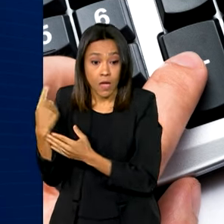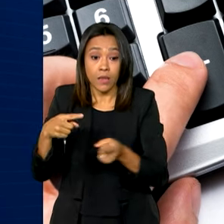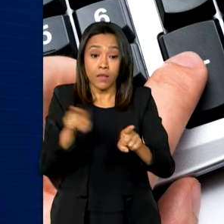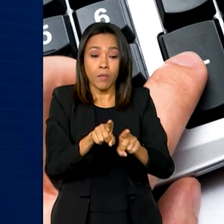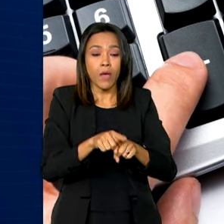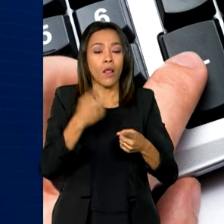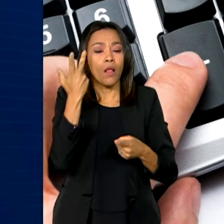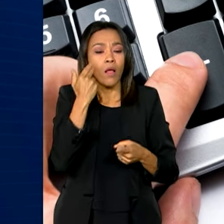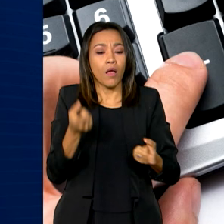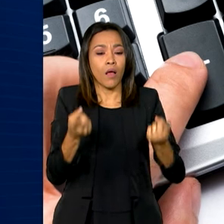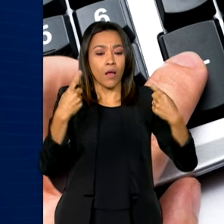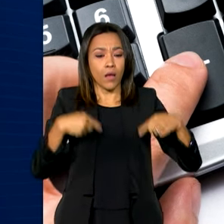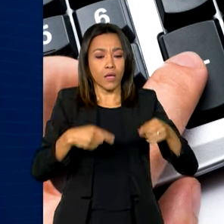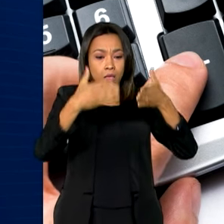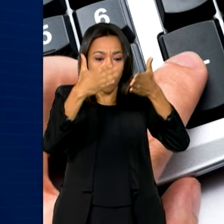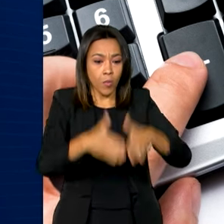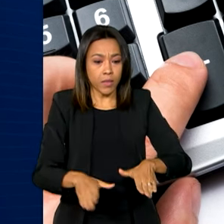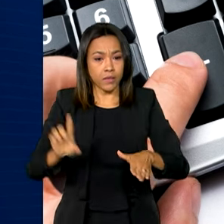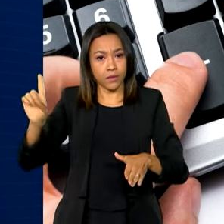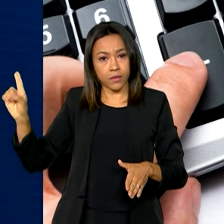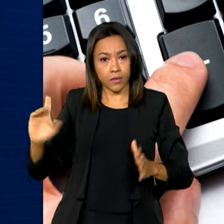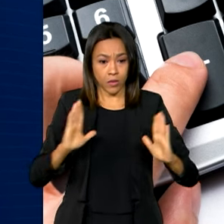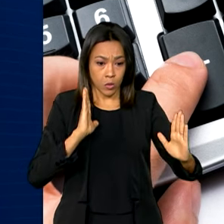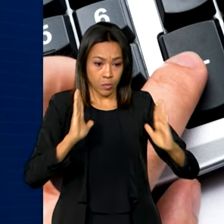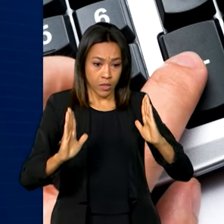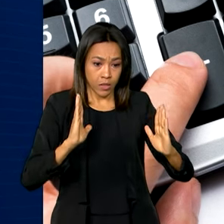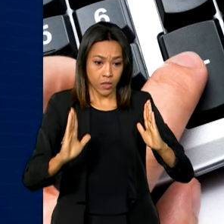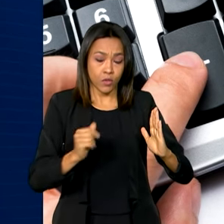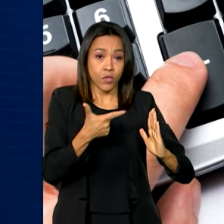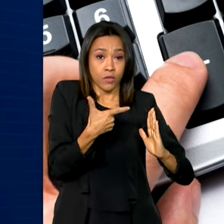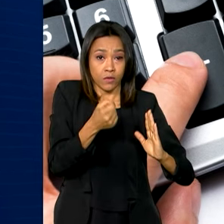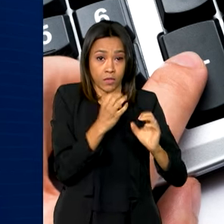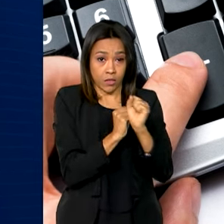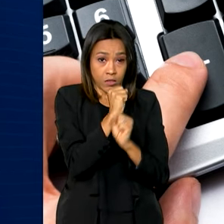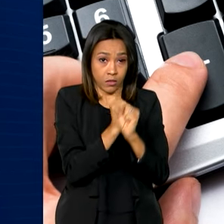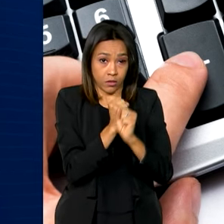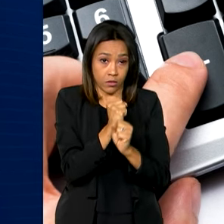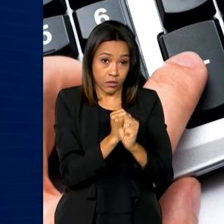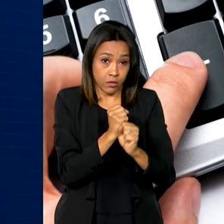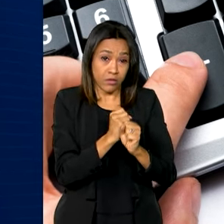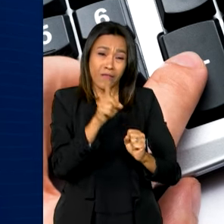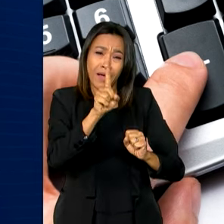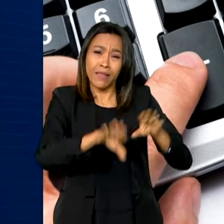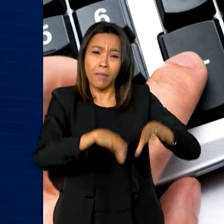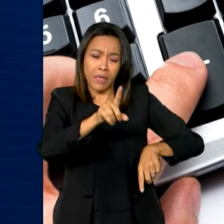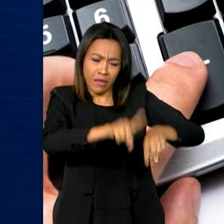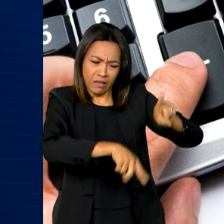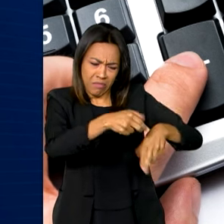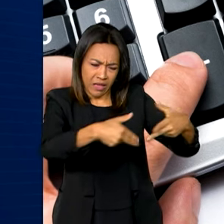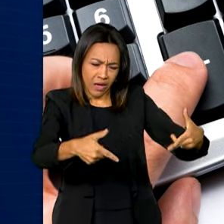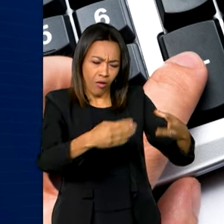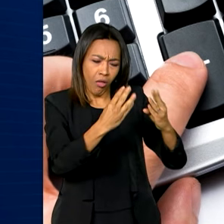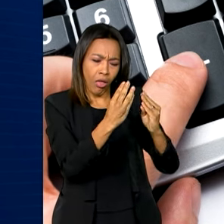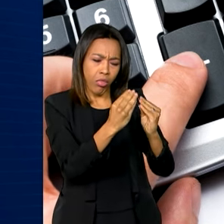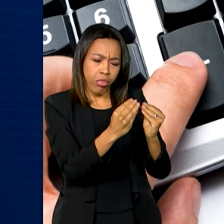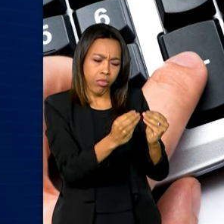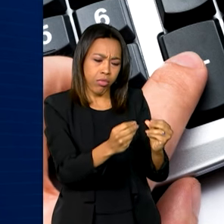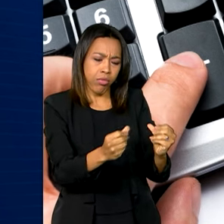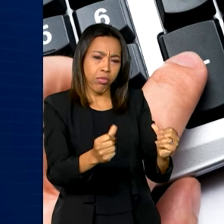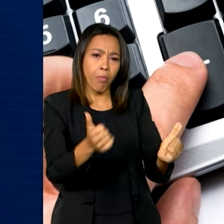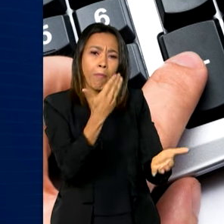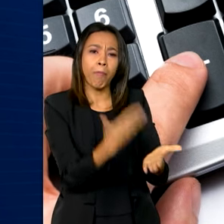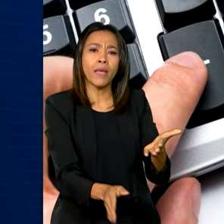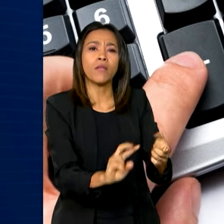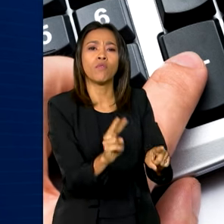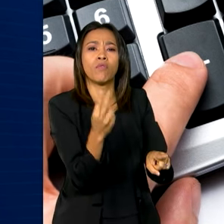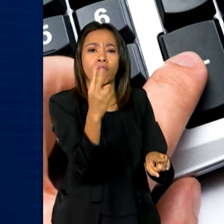normais, esse abatimento é feito em até 20 anos, conforme o bem vai se depreciando. Agora, com